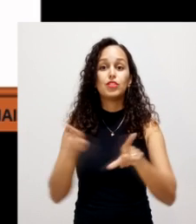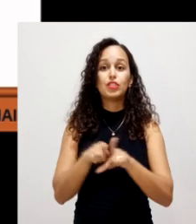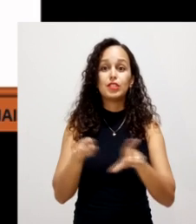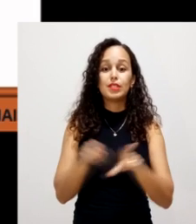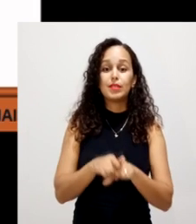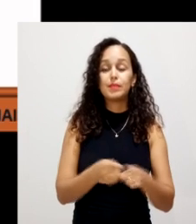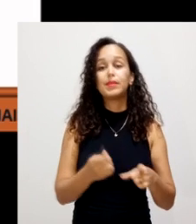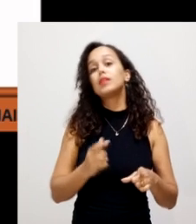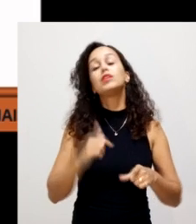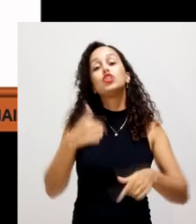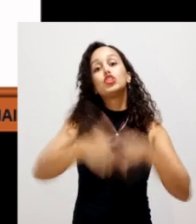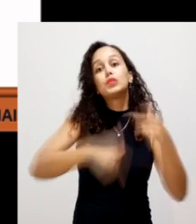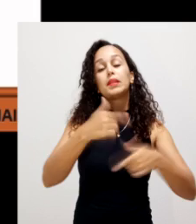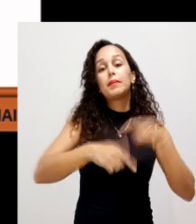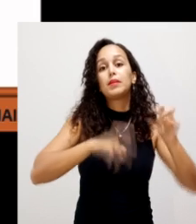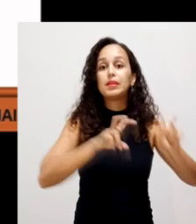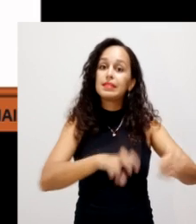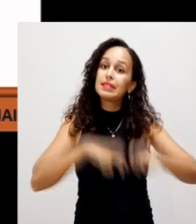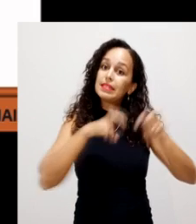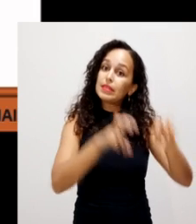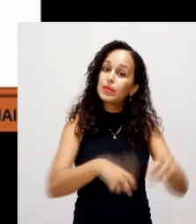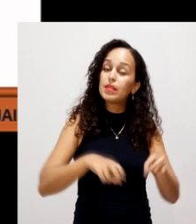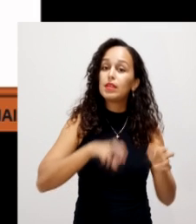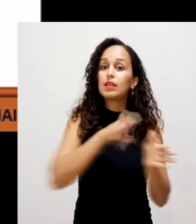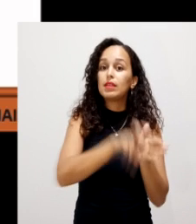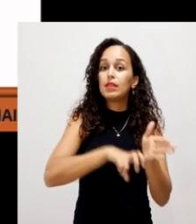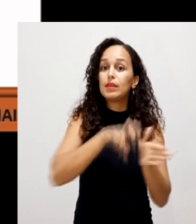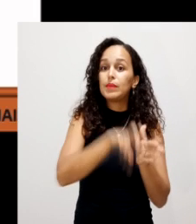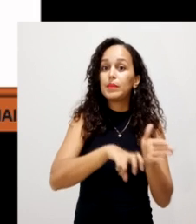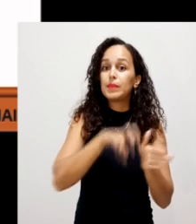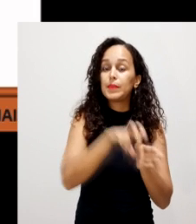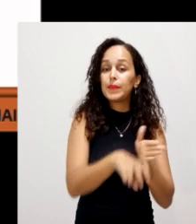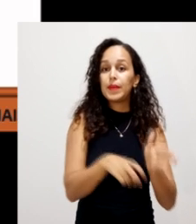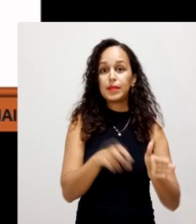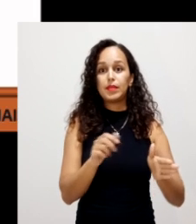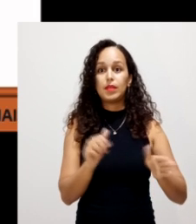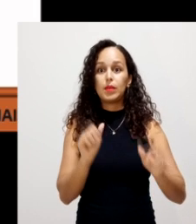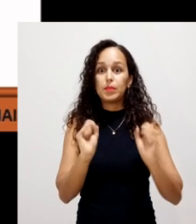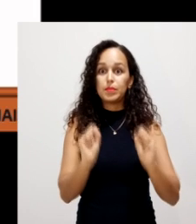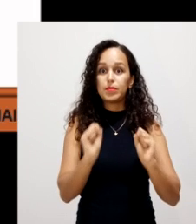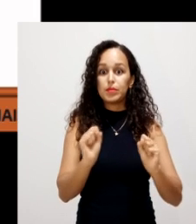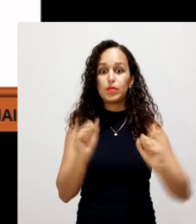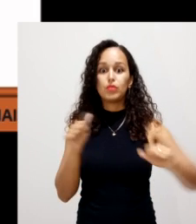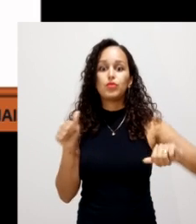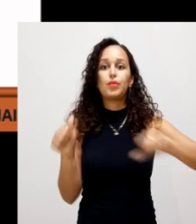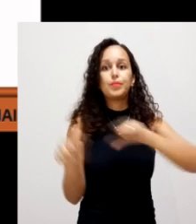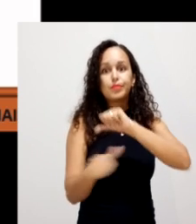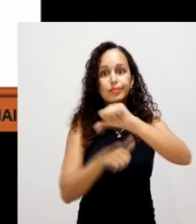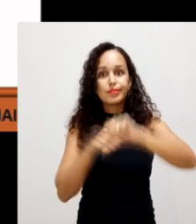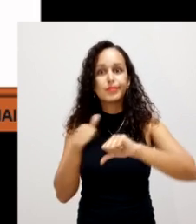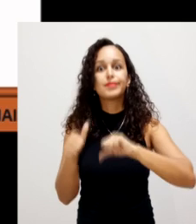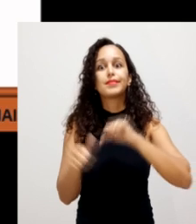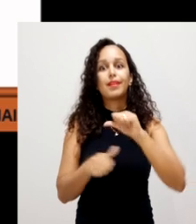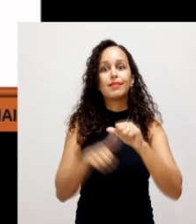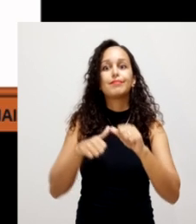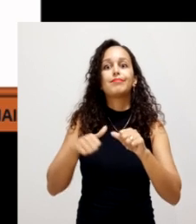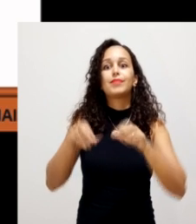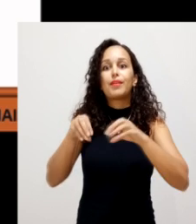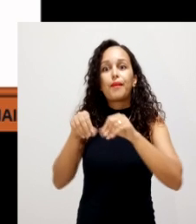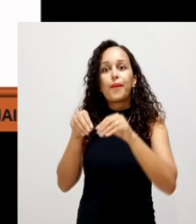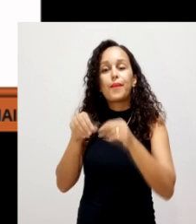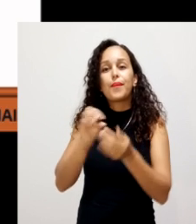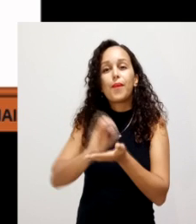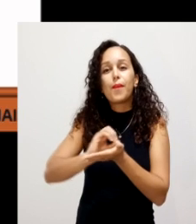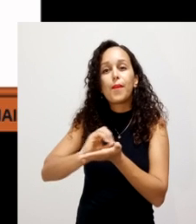atividade agrícola e agropecuária, através da transformação deles em compostos orgânicos, que são